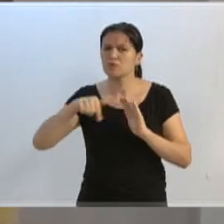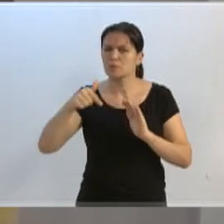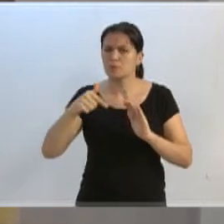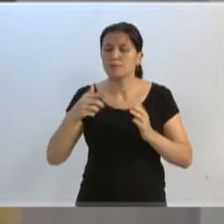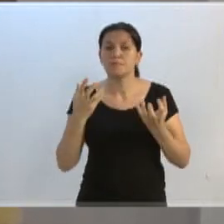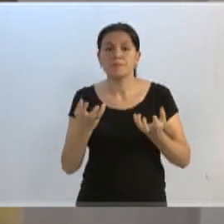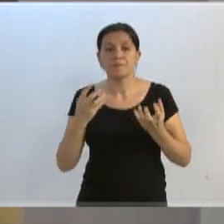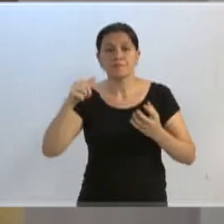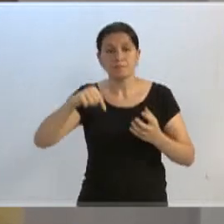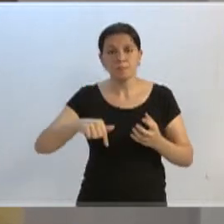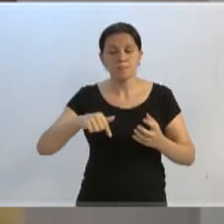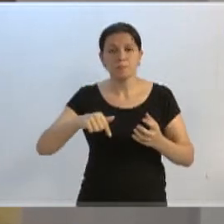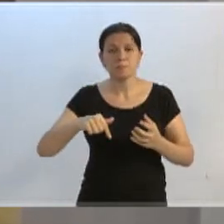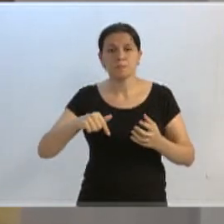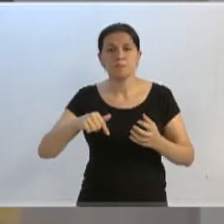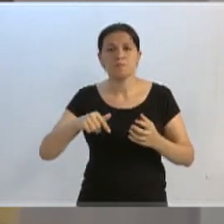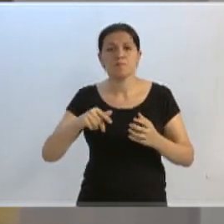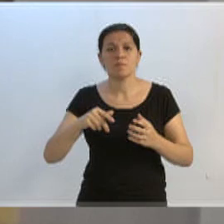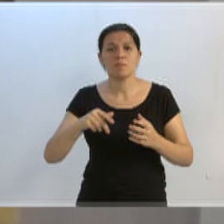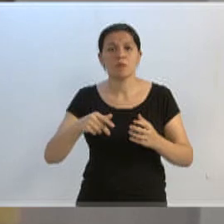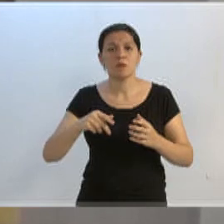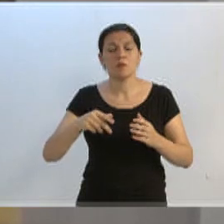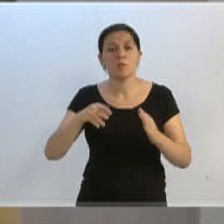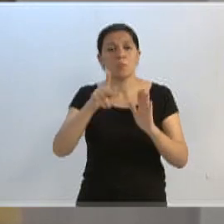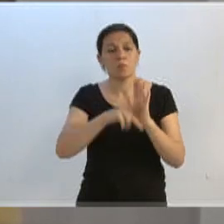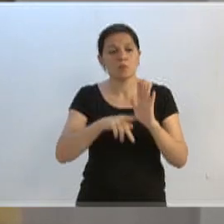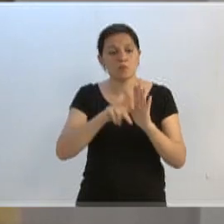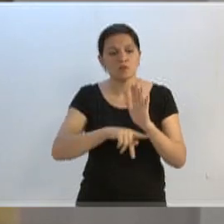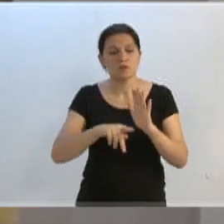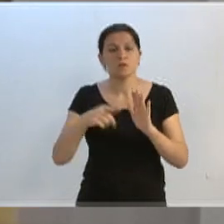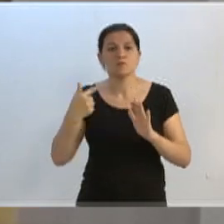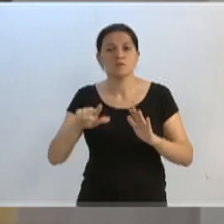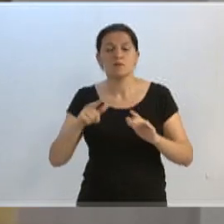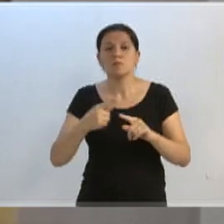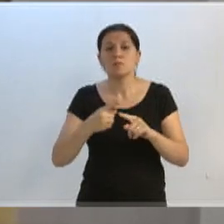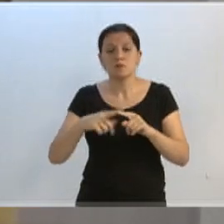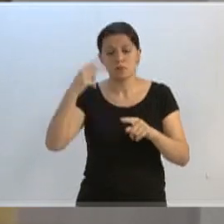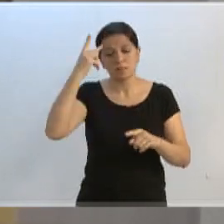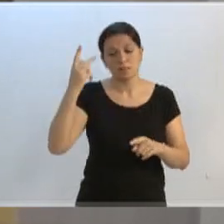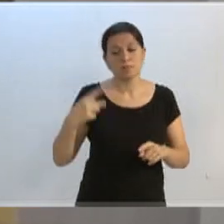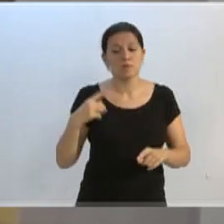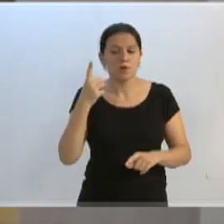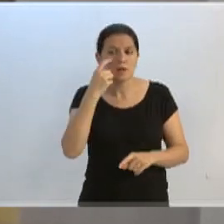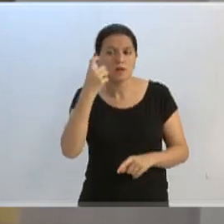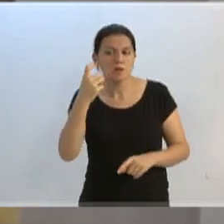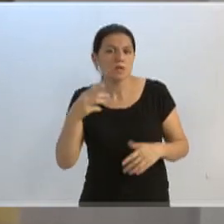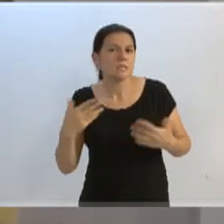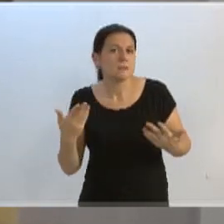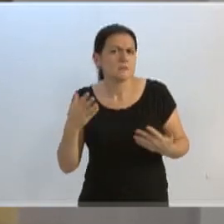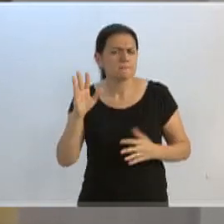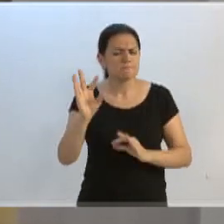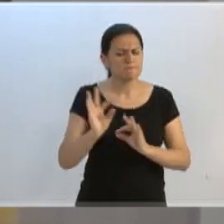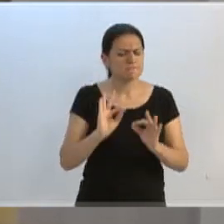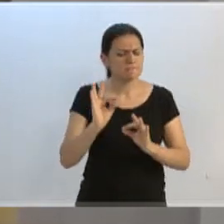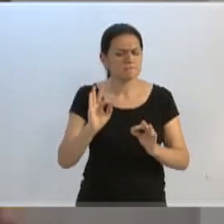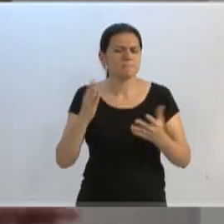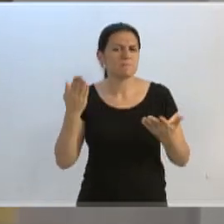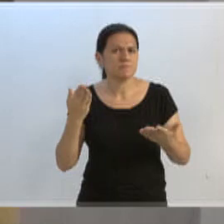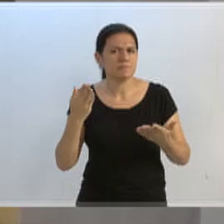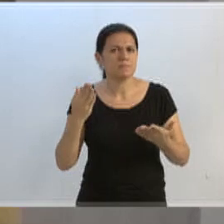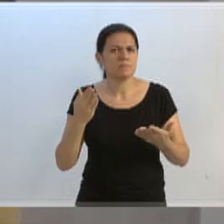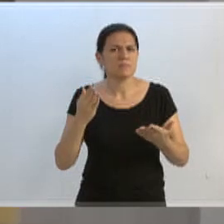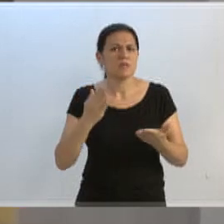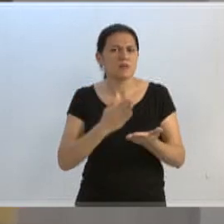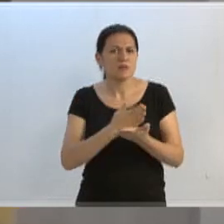fazer a questão aqui de fazer como anteprojeto, já que a própria secretária se demonstrou interessado em quem sabe organizar isso e passar a